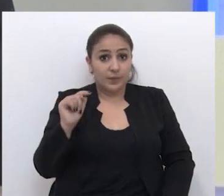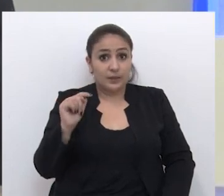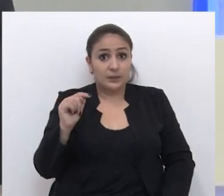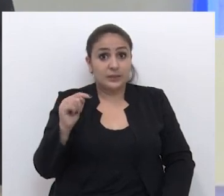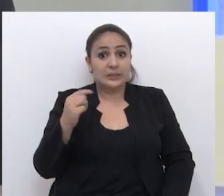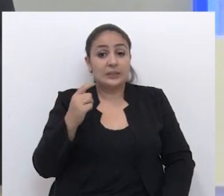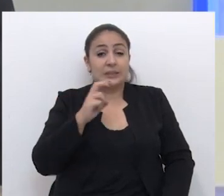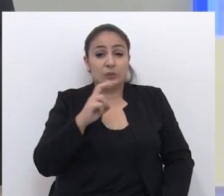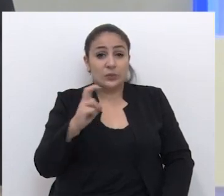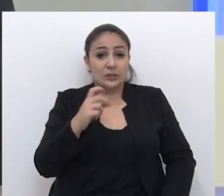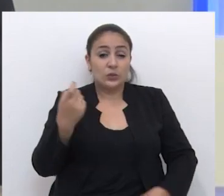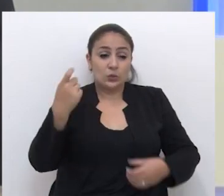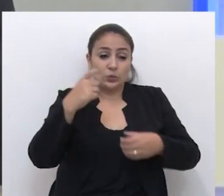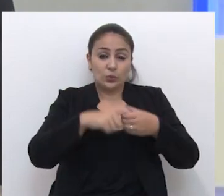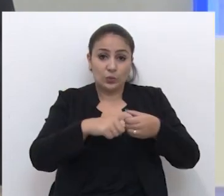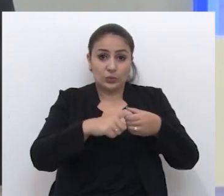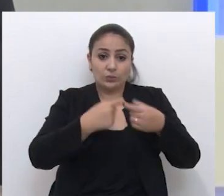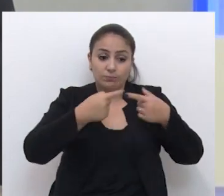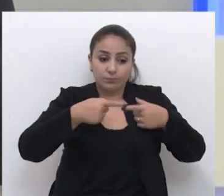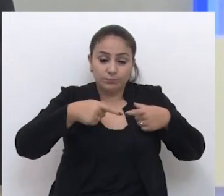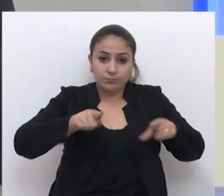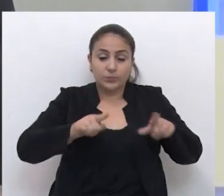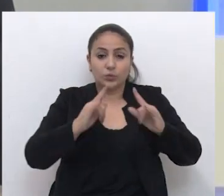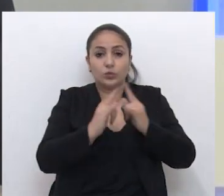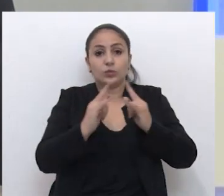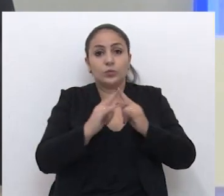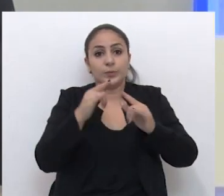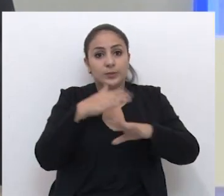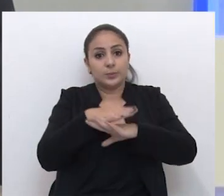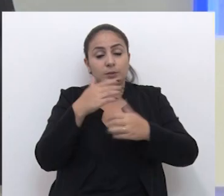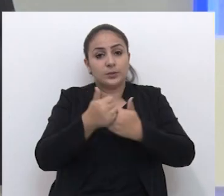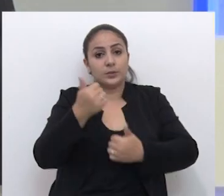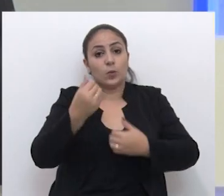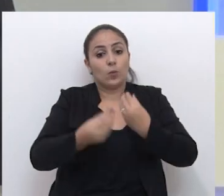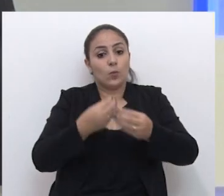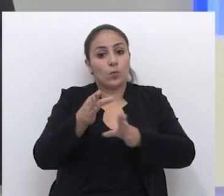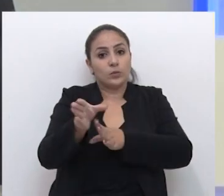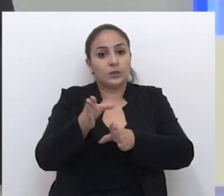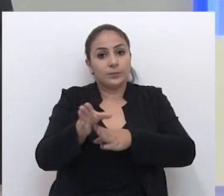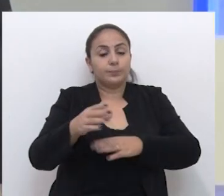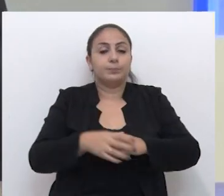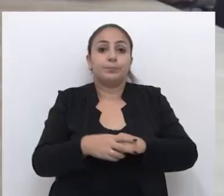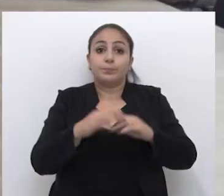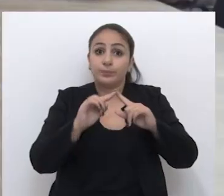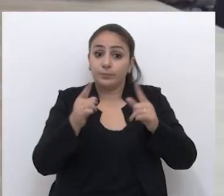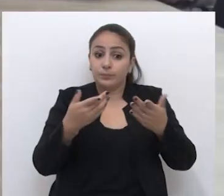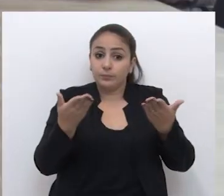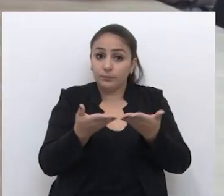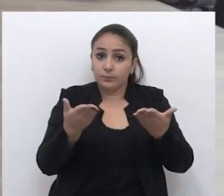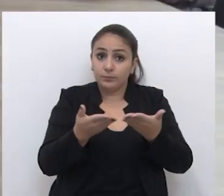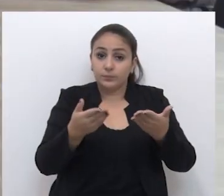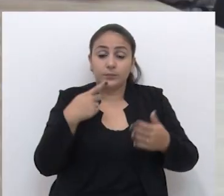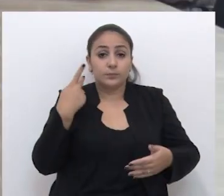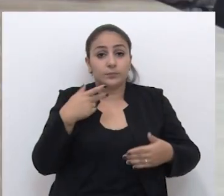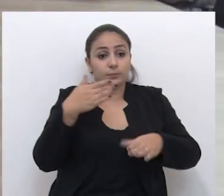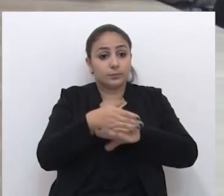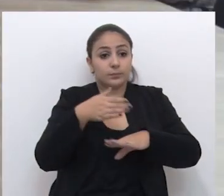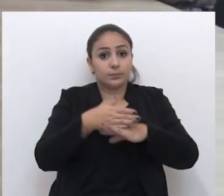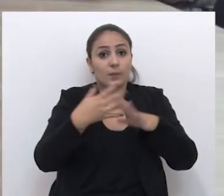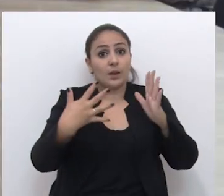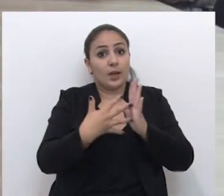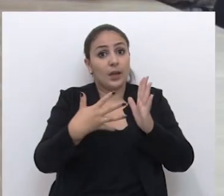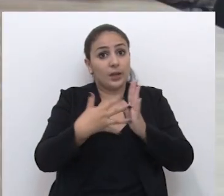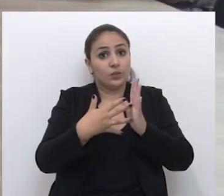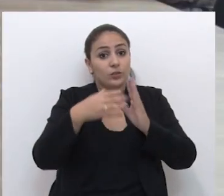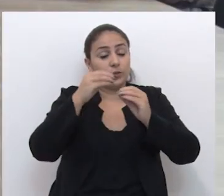55 sócios fundadores do Instituto e integra a diretoria como conselheiro. Agora, o parlamentar